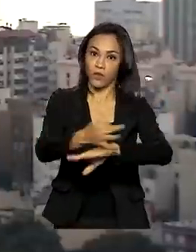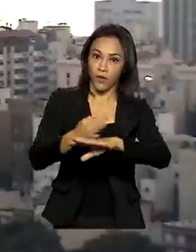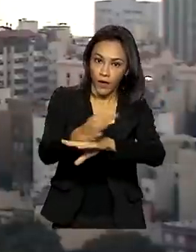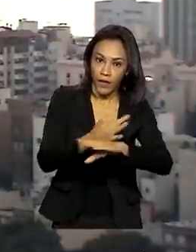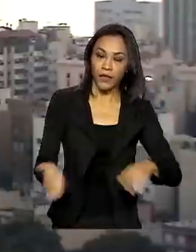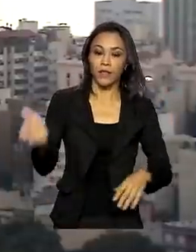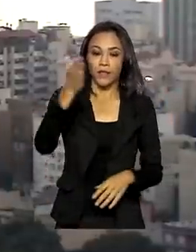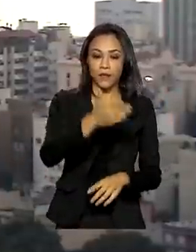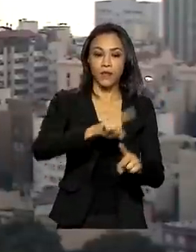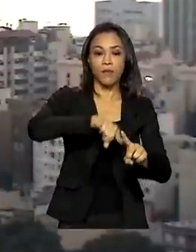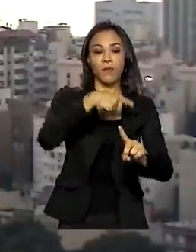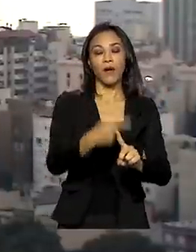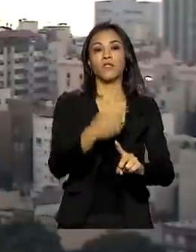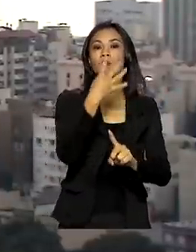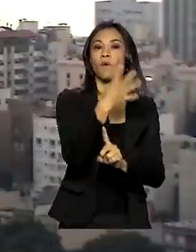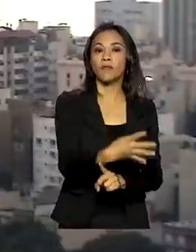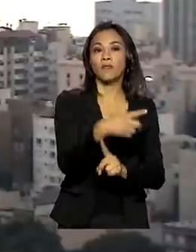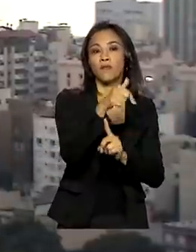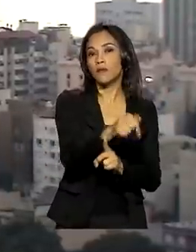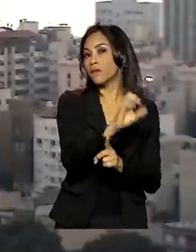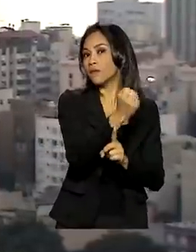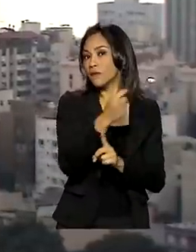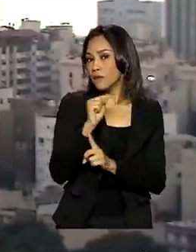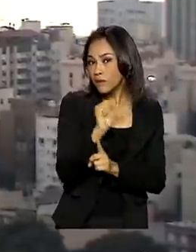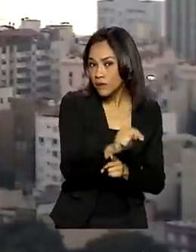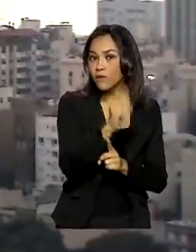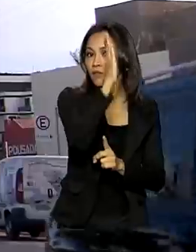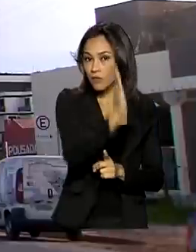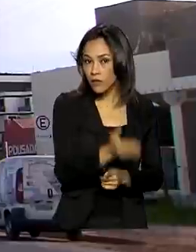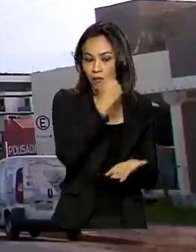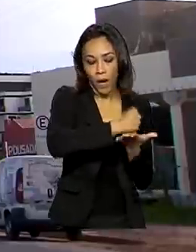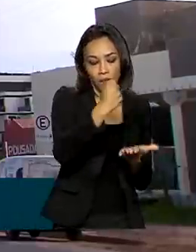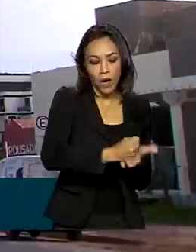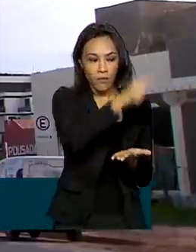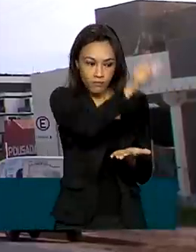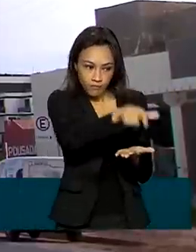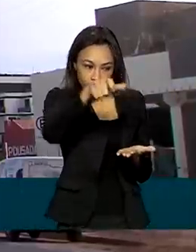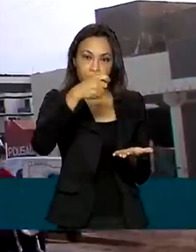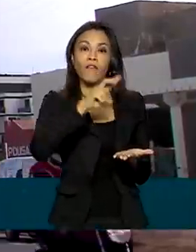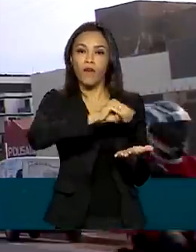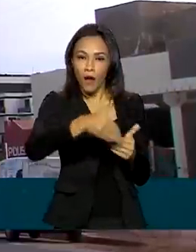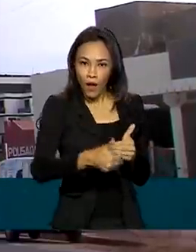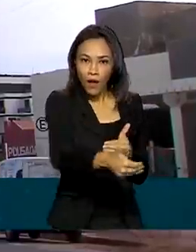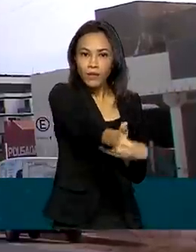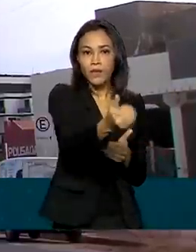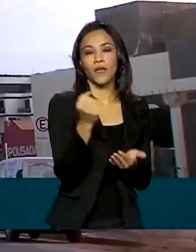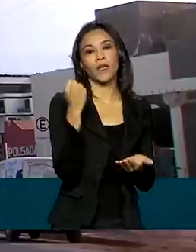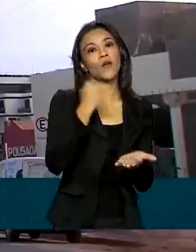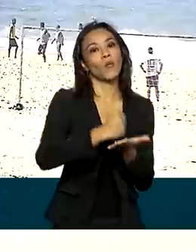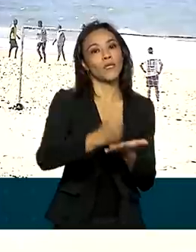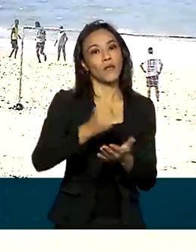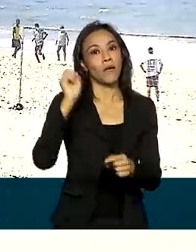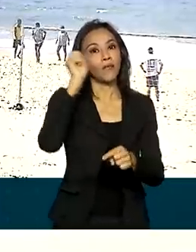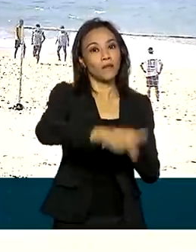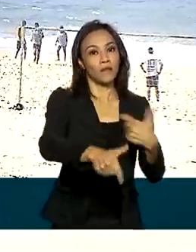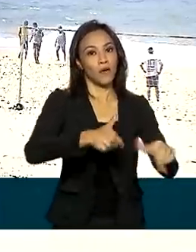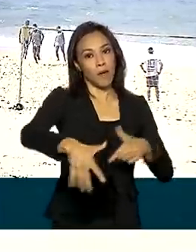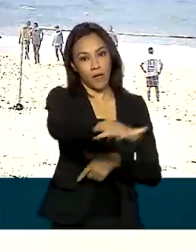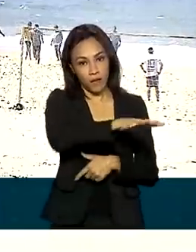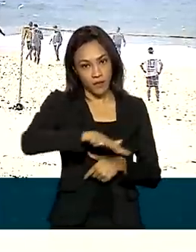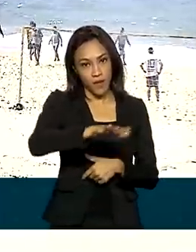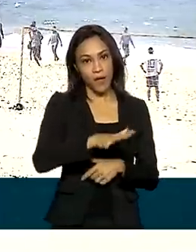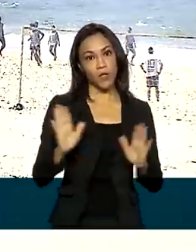478 mil trabalhadores com carteira assinada devem ser contratados para trabalhar no setor entre